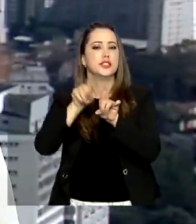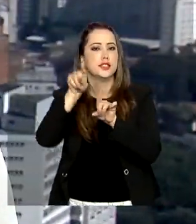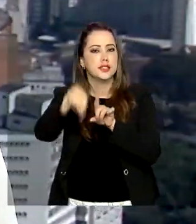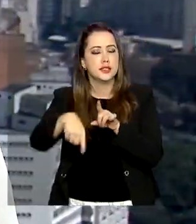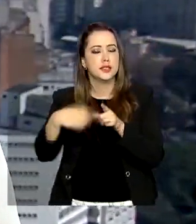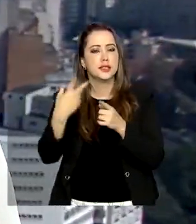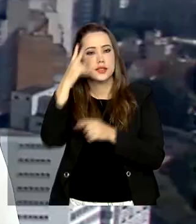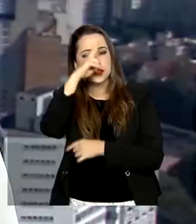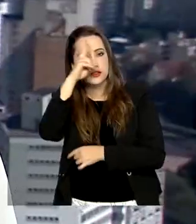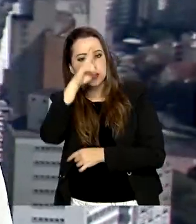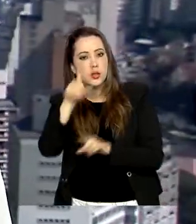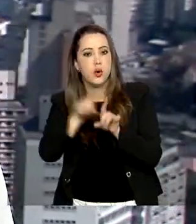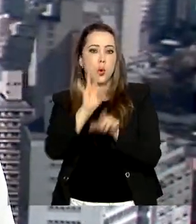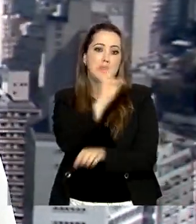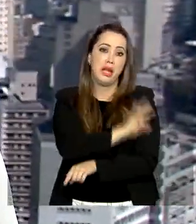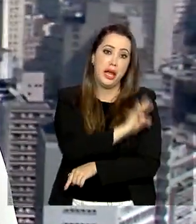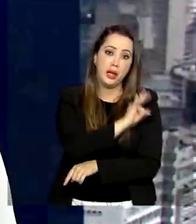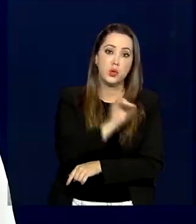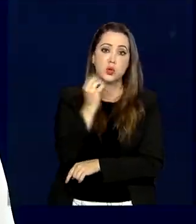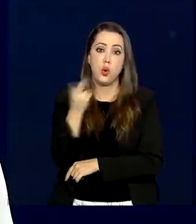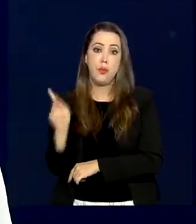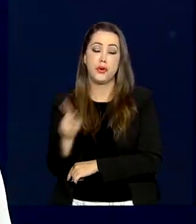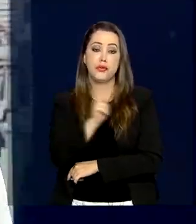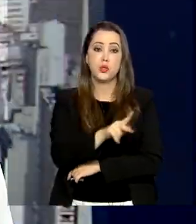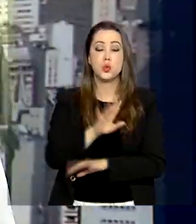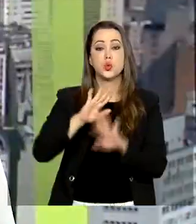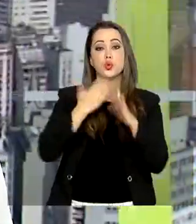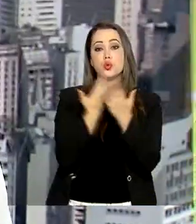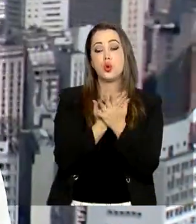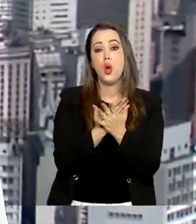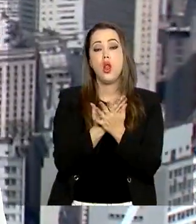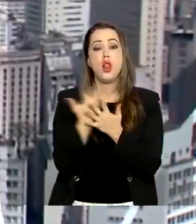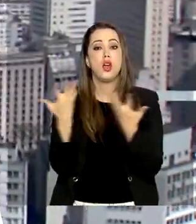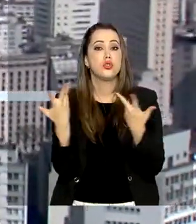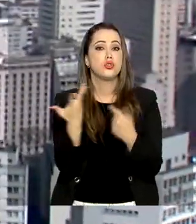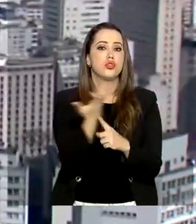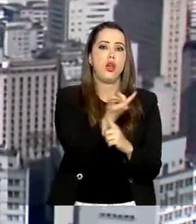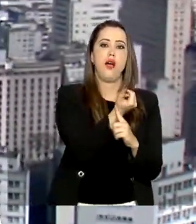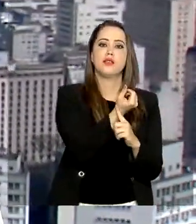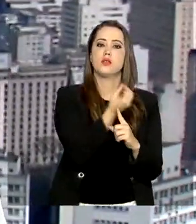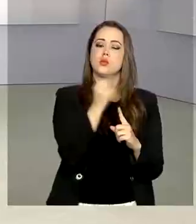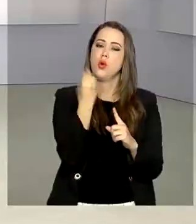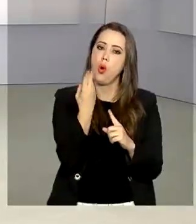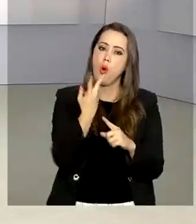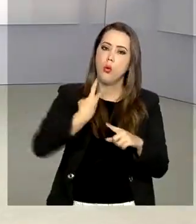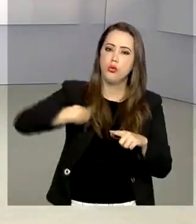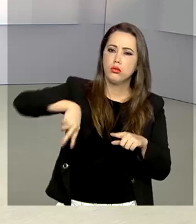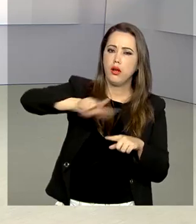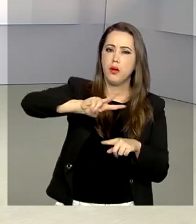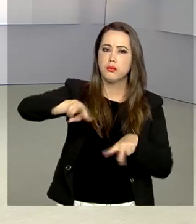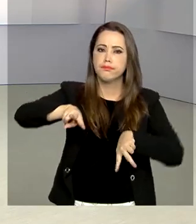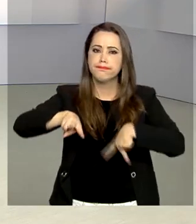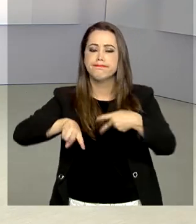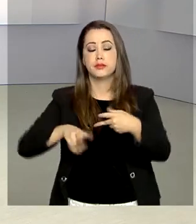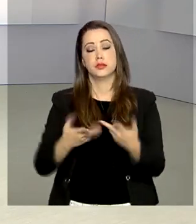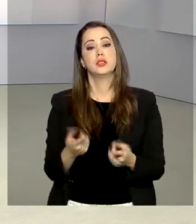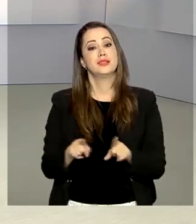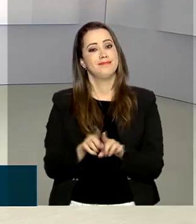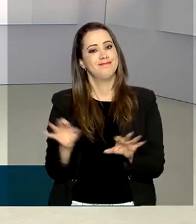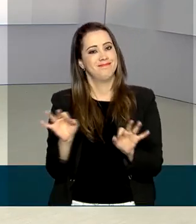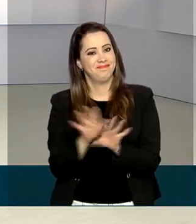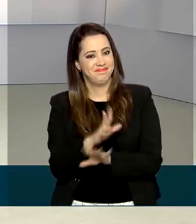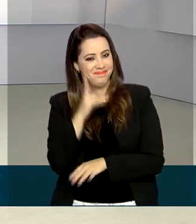técnicos e professores de escolas de arte e capoeira vão receber o benefício. A gente fica por aqui.